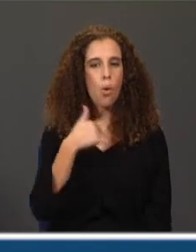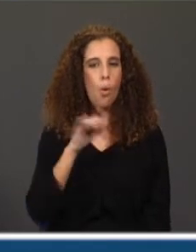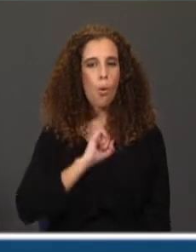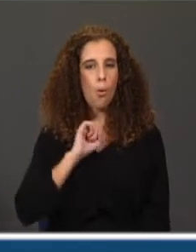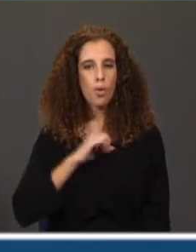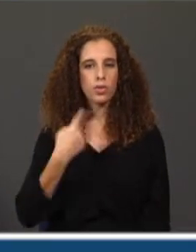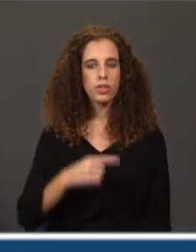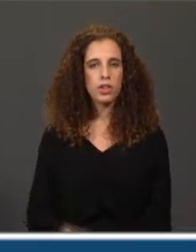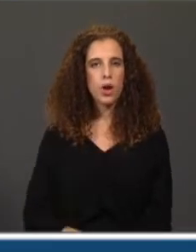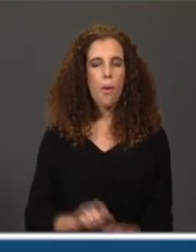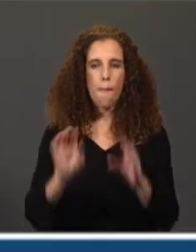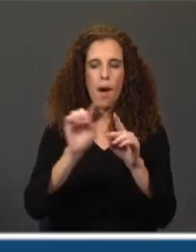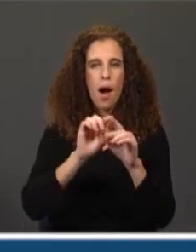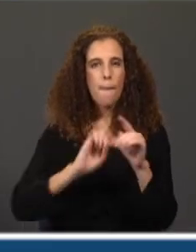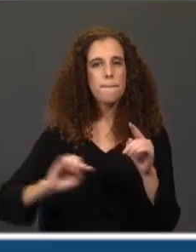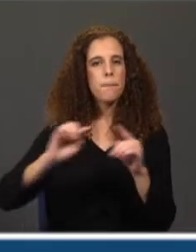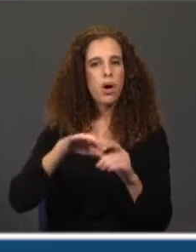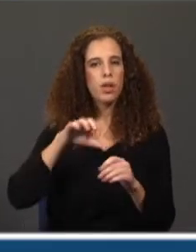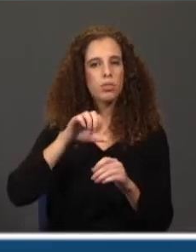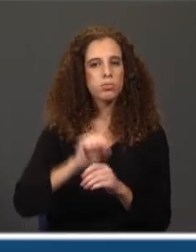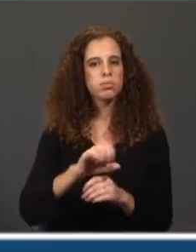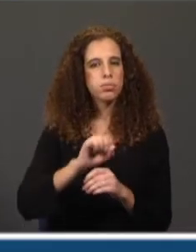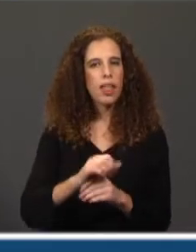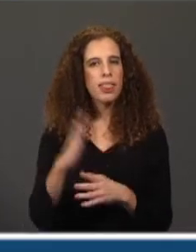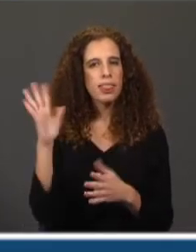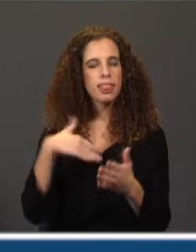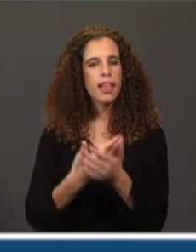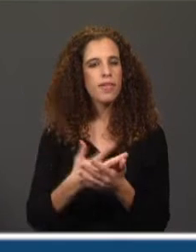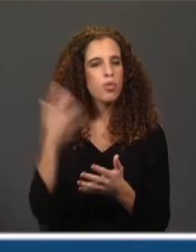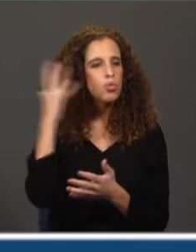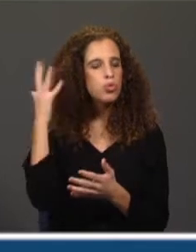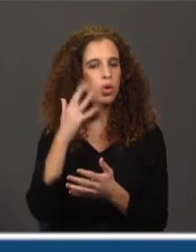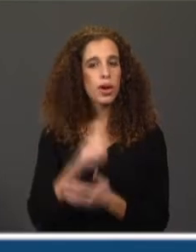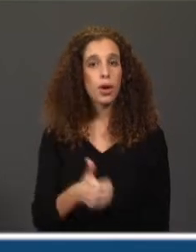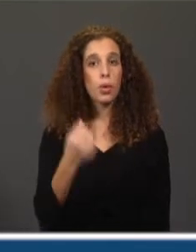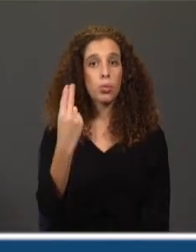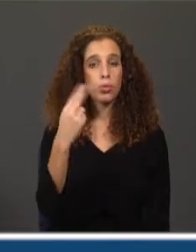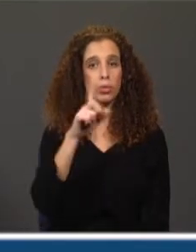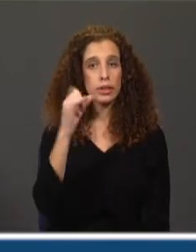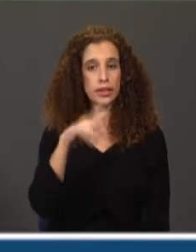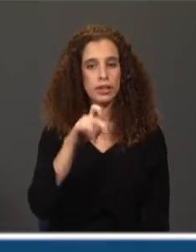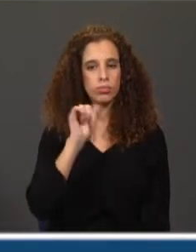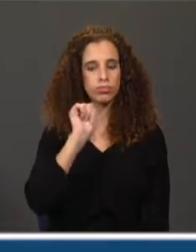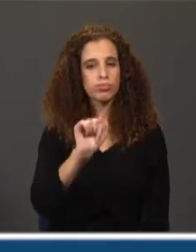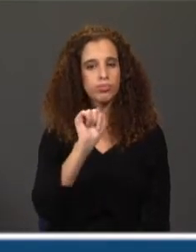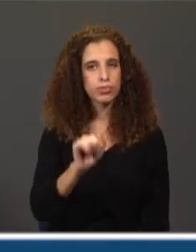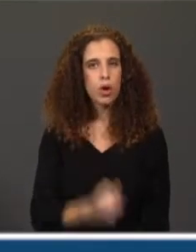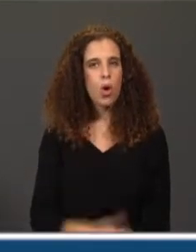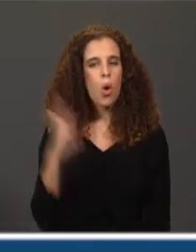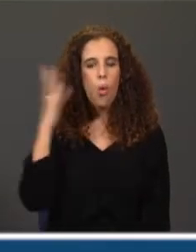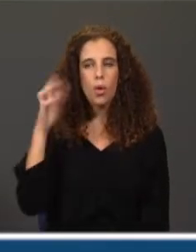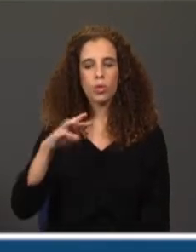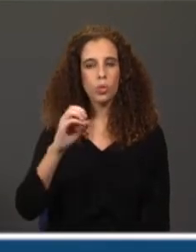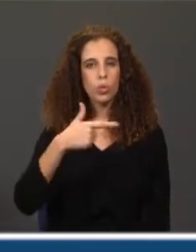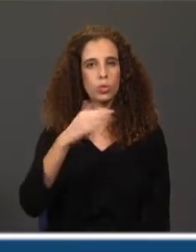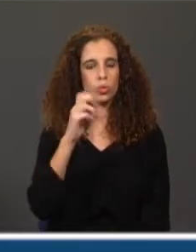bola de borracha. Apretando, a bola emitia um som que na minha fantasia era uma buzina. O barulho do motor arranjava-o com a boca